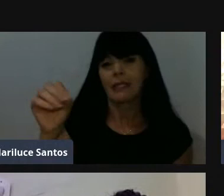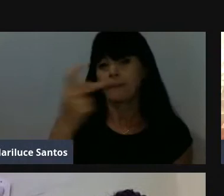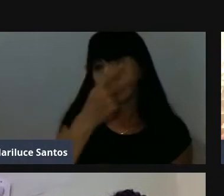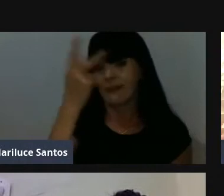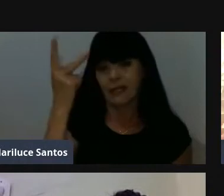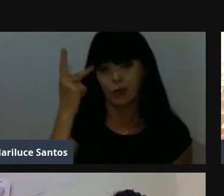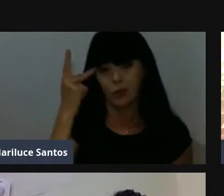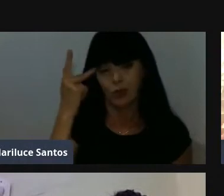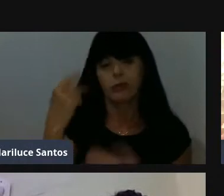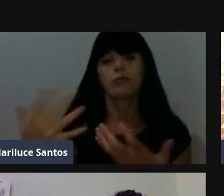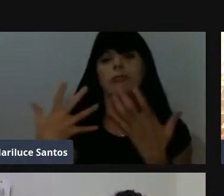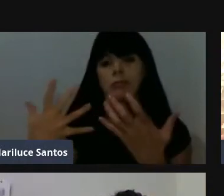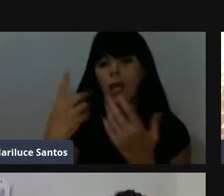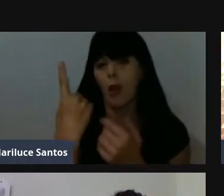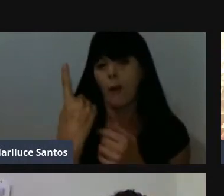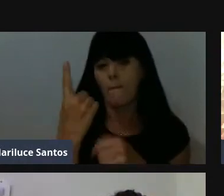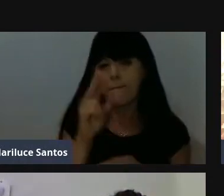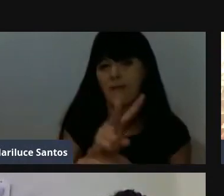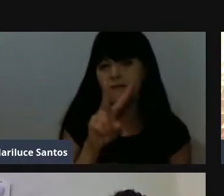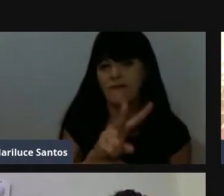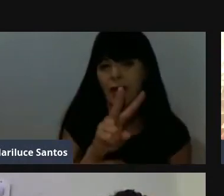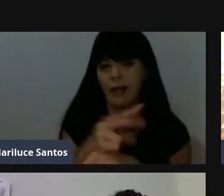concorrendo à vaga de primeiro emprego.